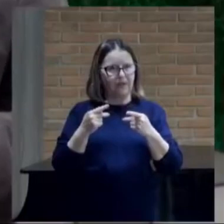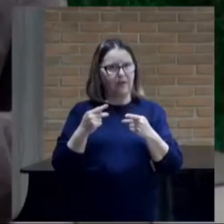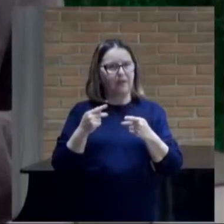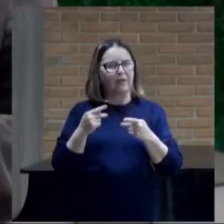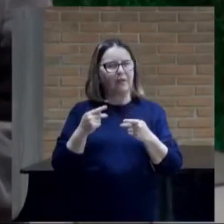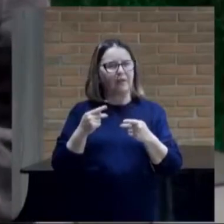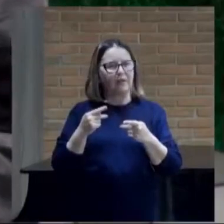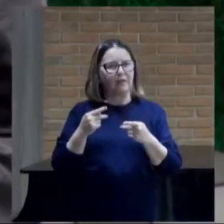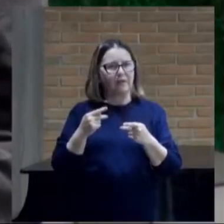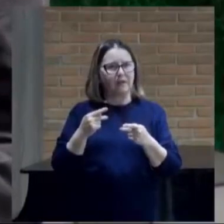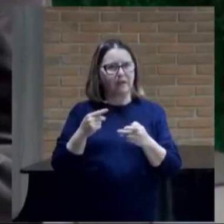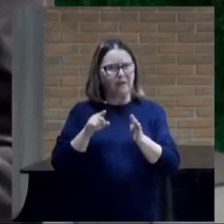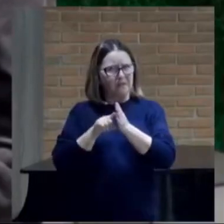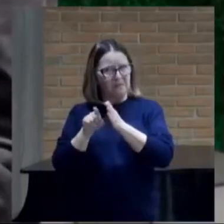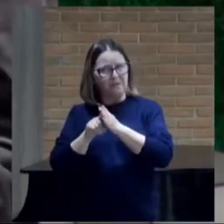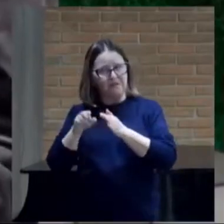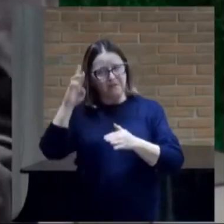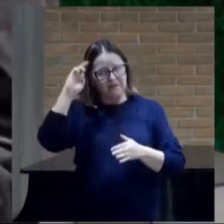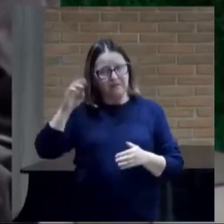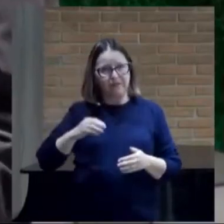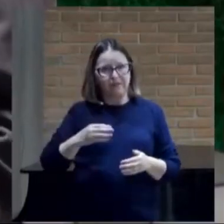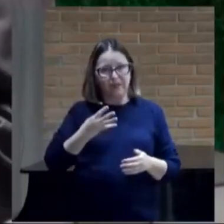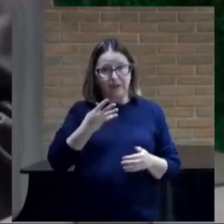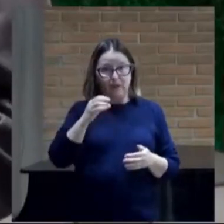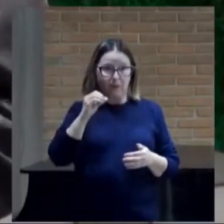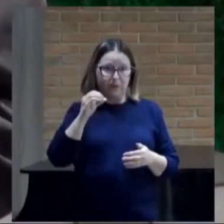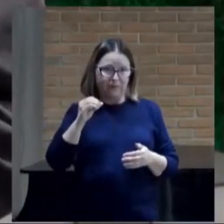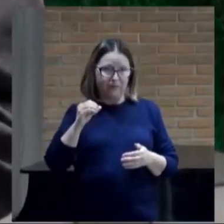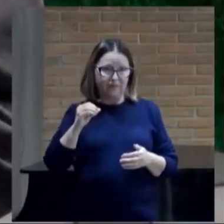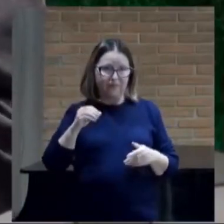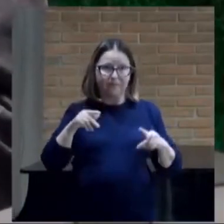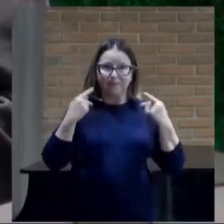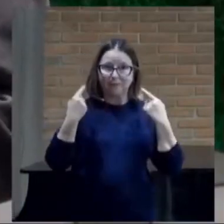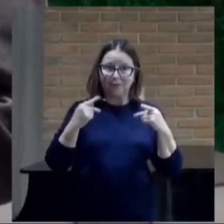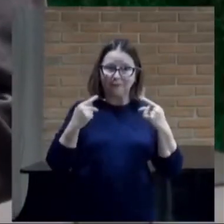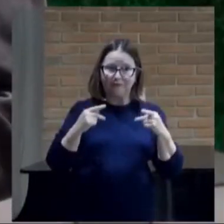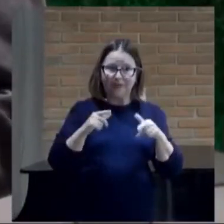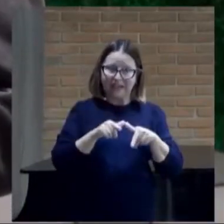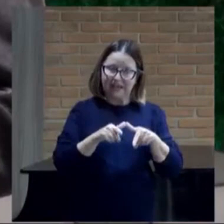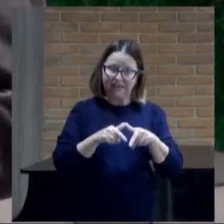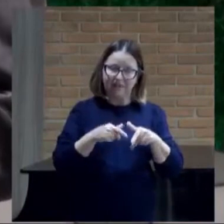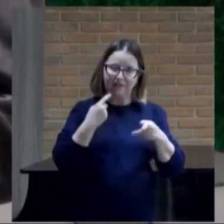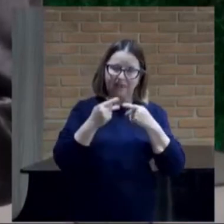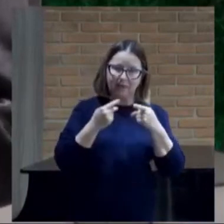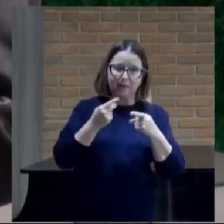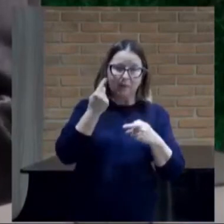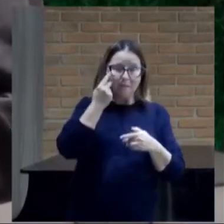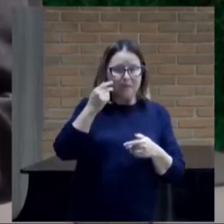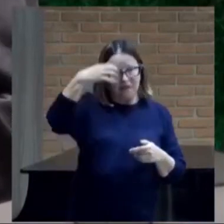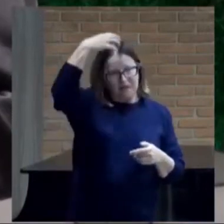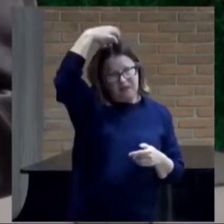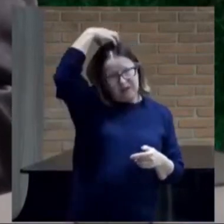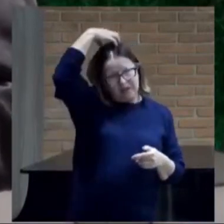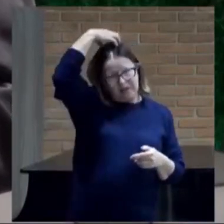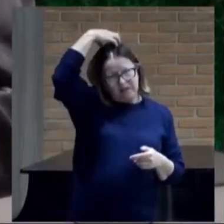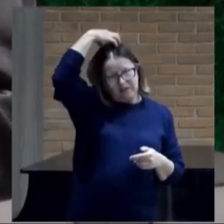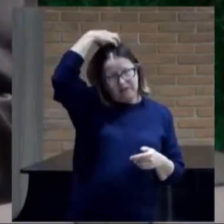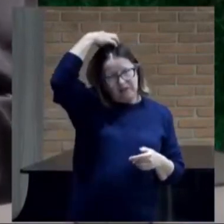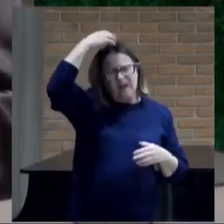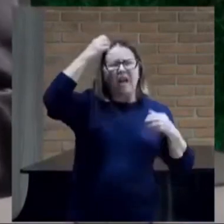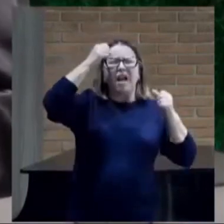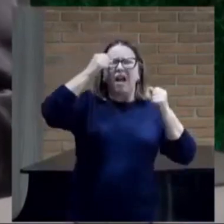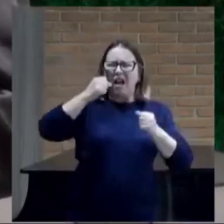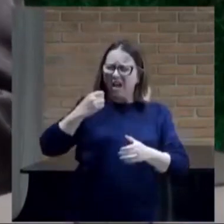Quatrocentos profetas de Israel, estão dizendo para o rei, pode